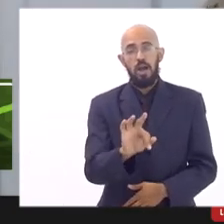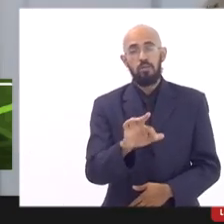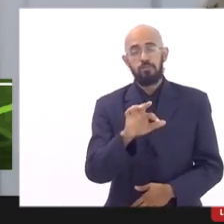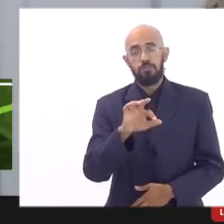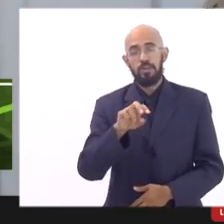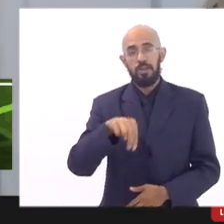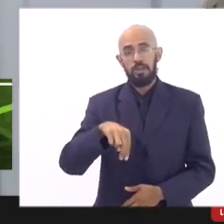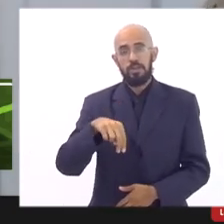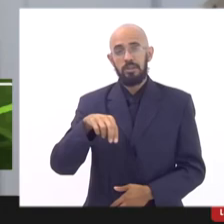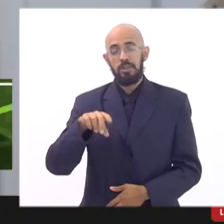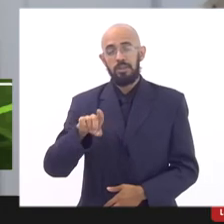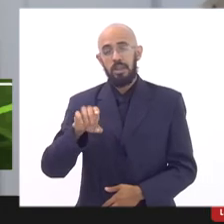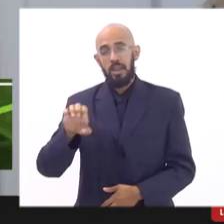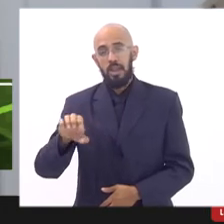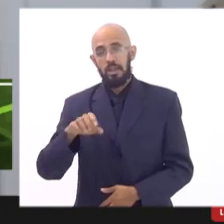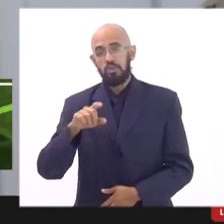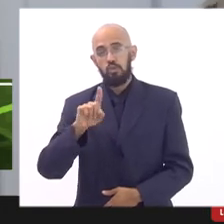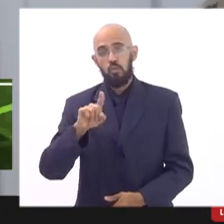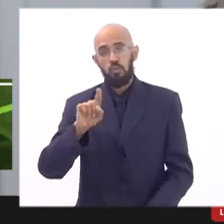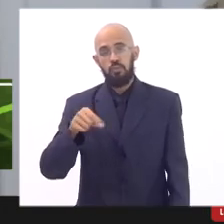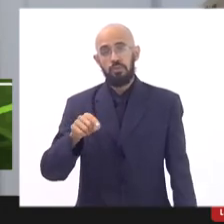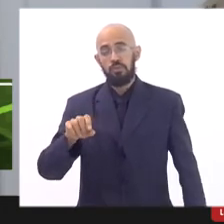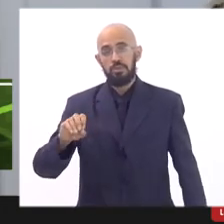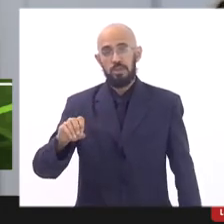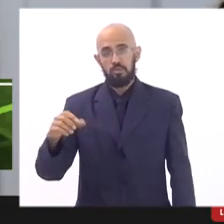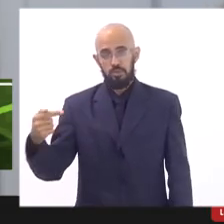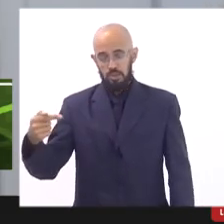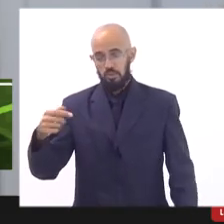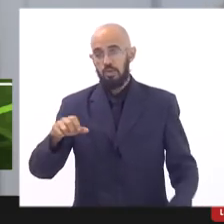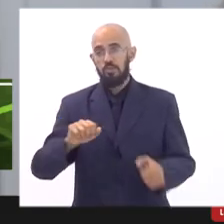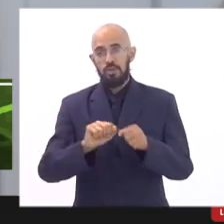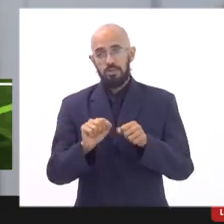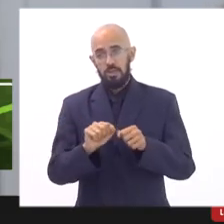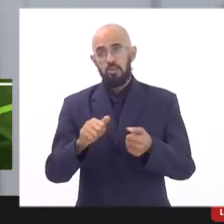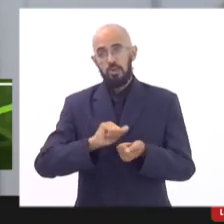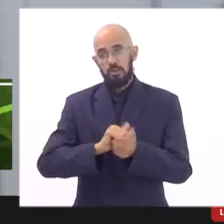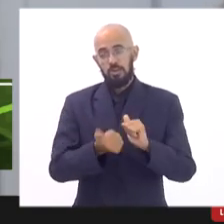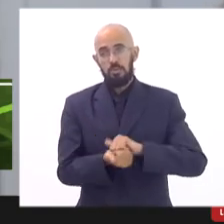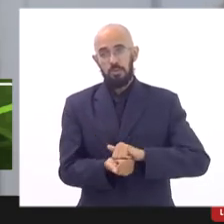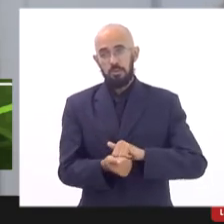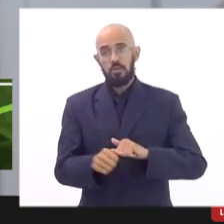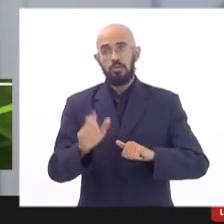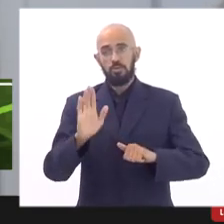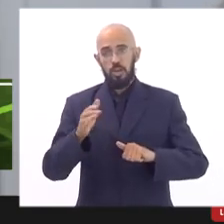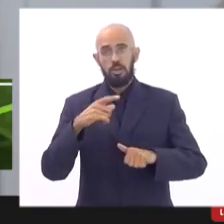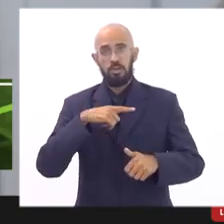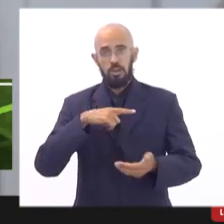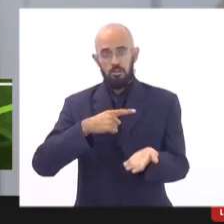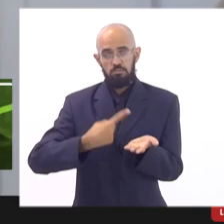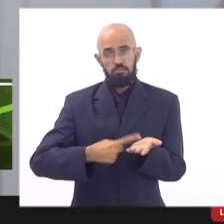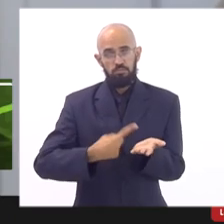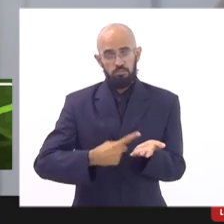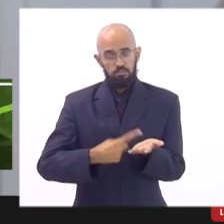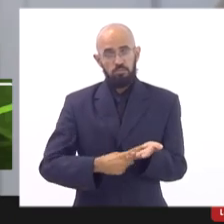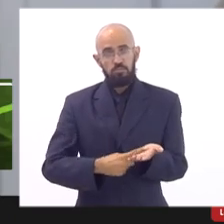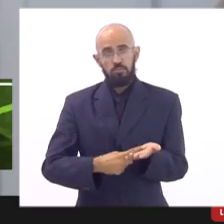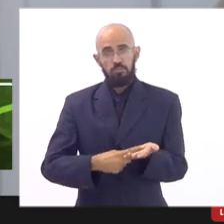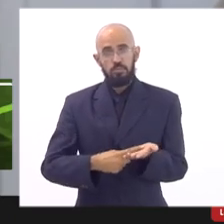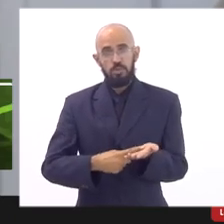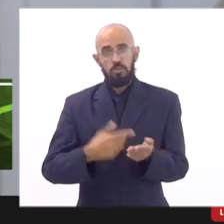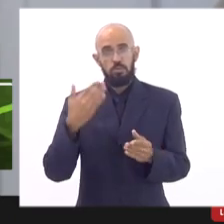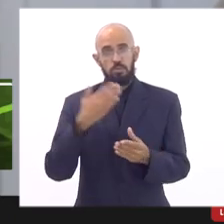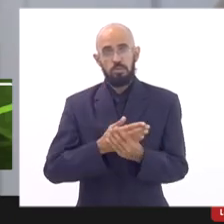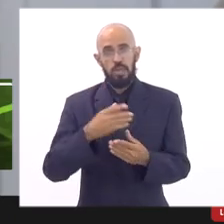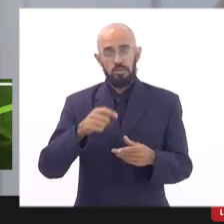,7 então fazendo esse reajuste que já está previsto já é algo que já tem tramitação de processo administrativo aqui na